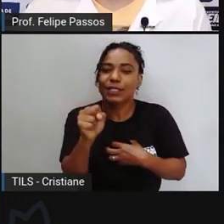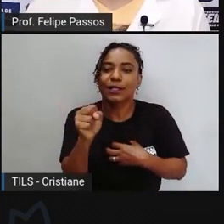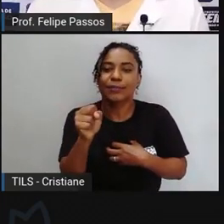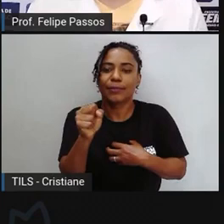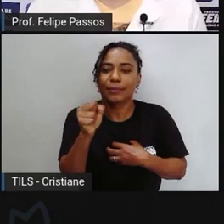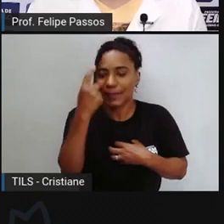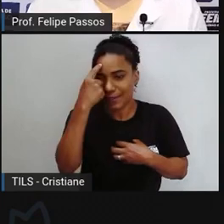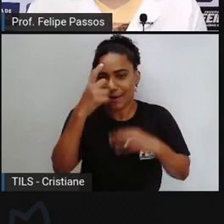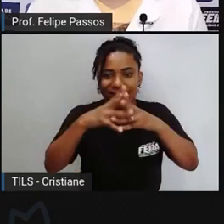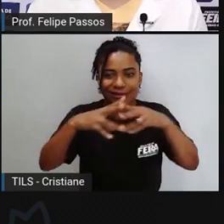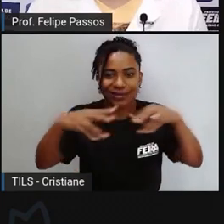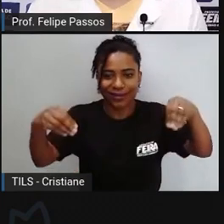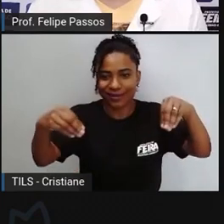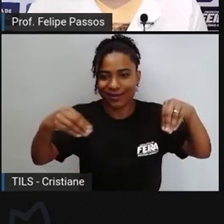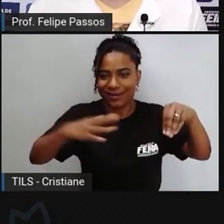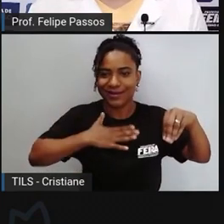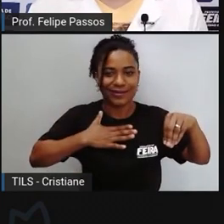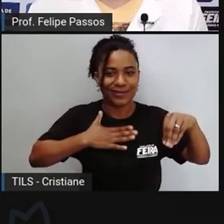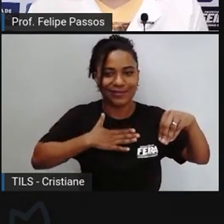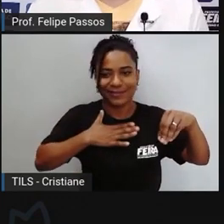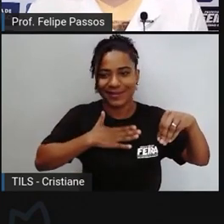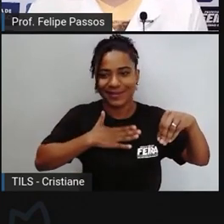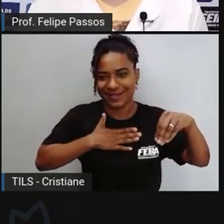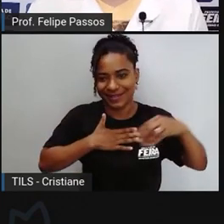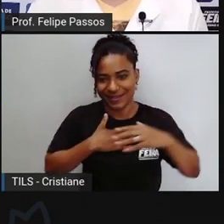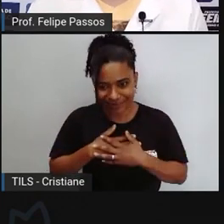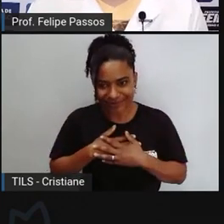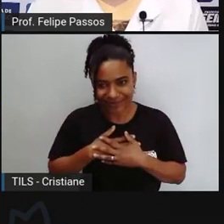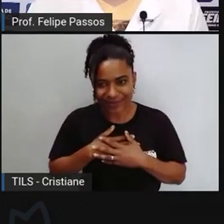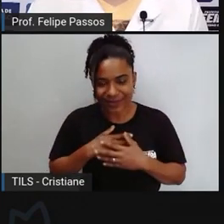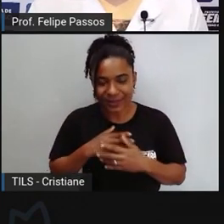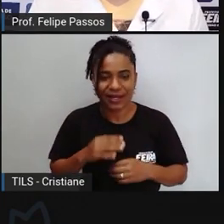Santana para você ter uma ideia